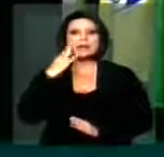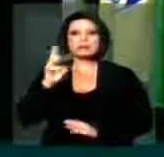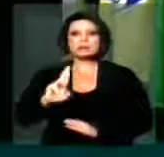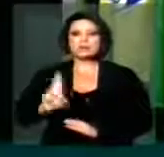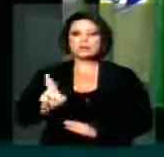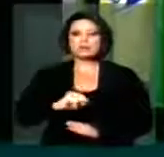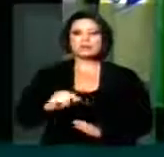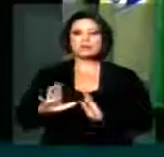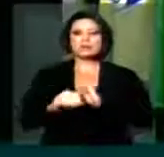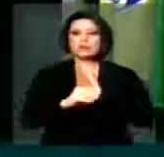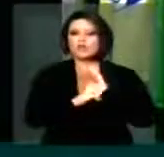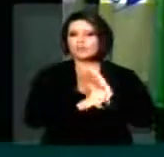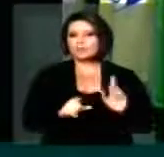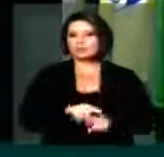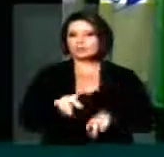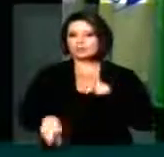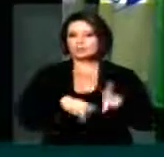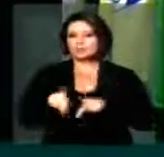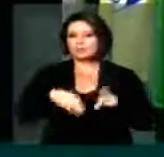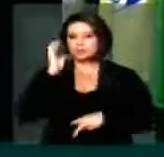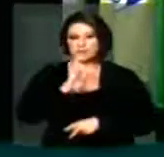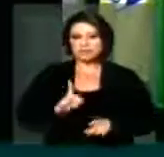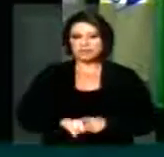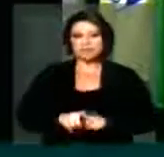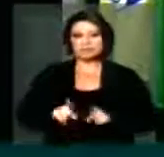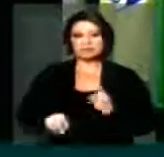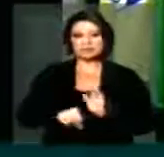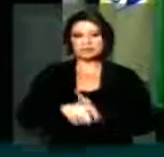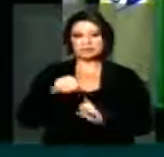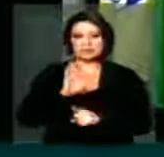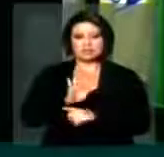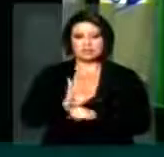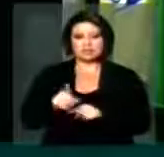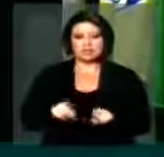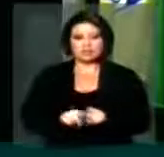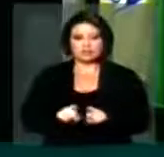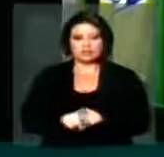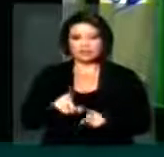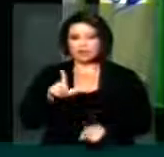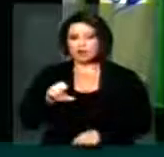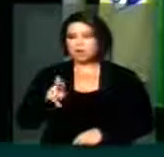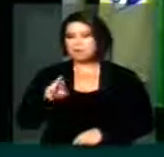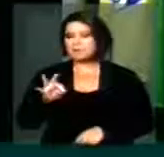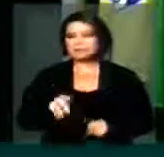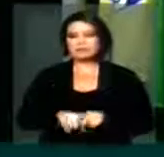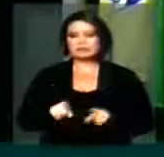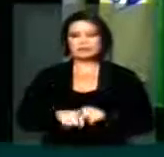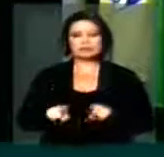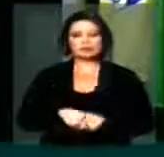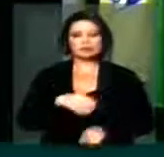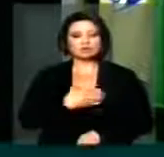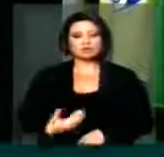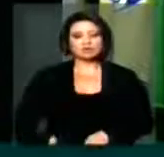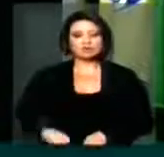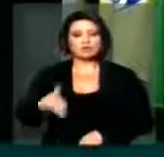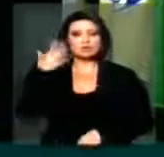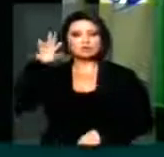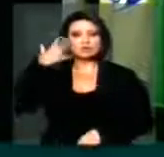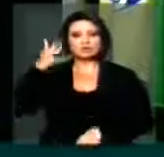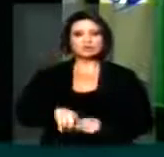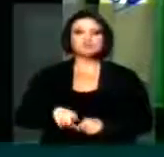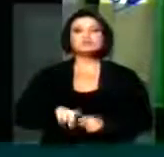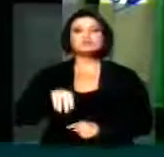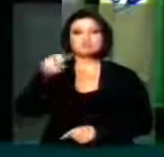foram roubados do povo brasileiro em benefício de empreiteiras, de lobistas, de agentes públicos e de partidos políticos,